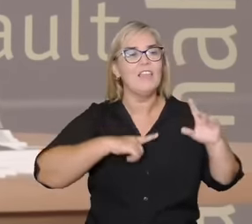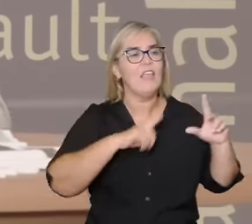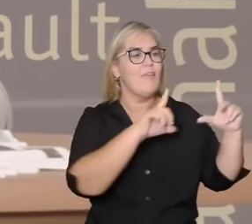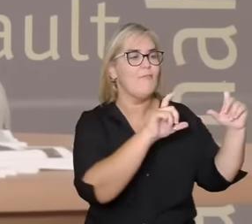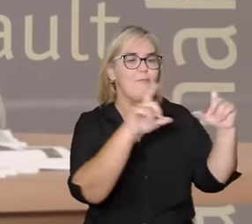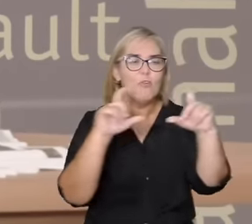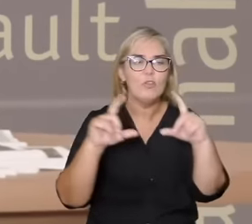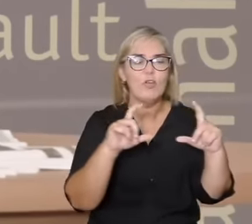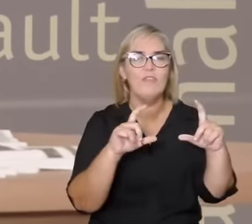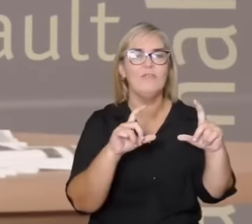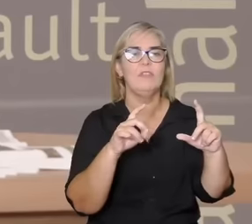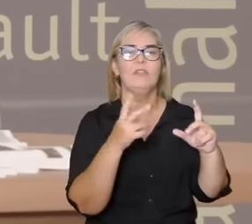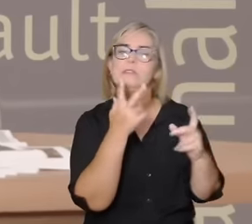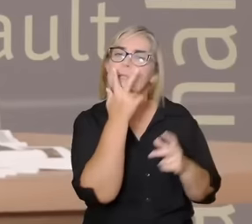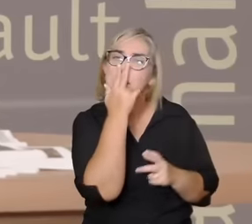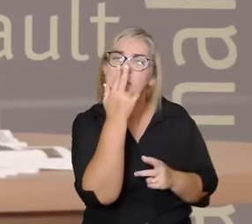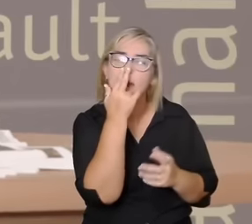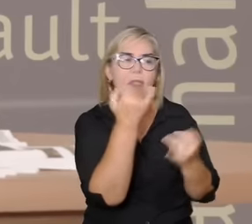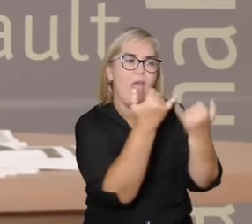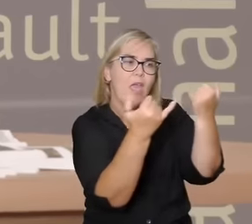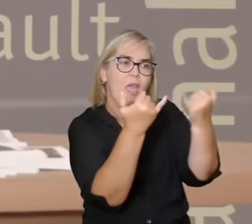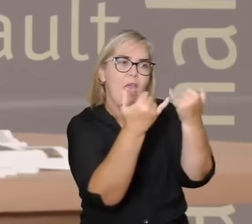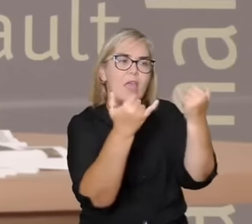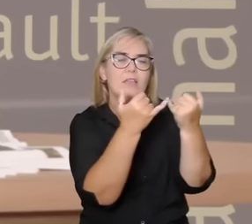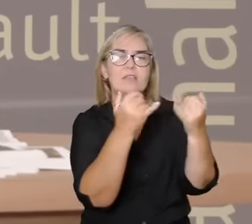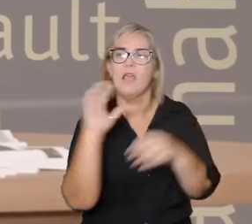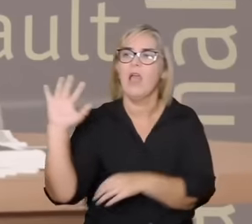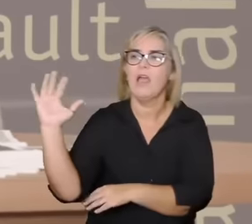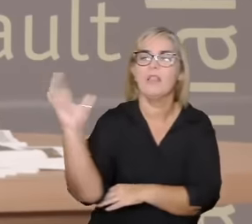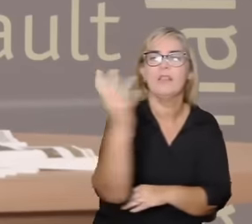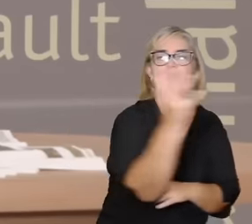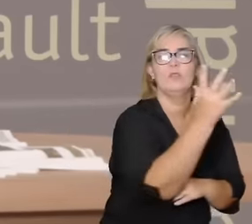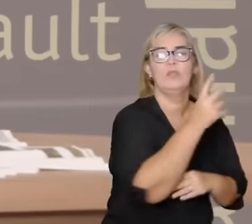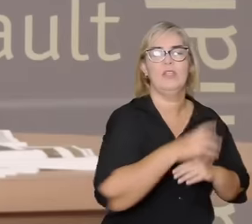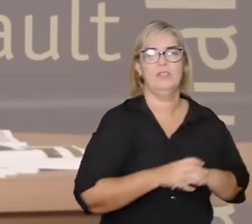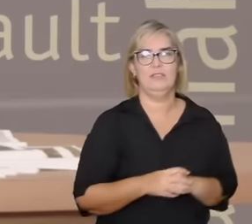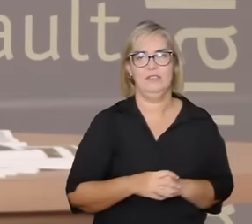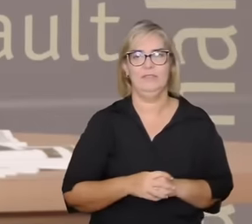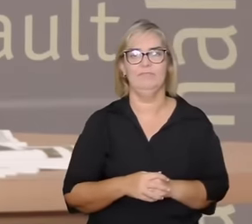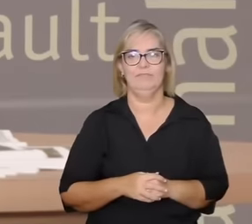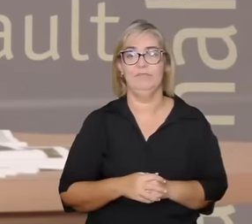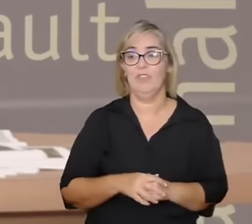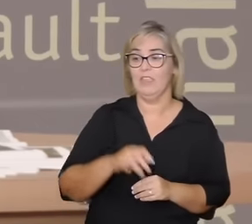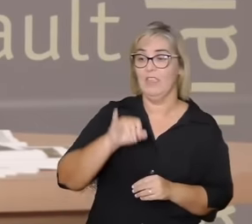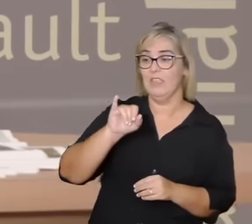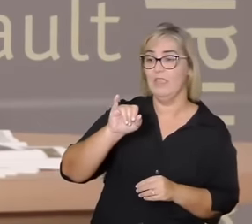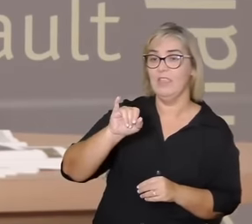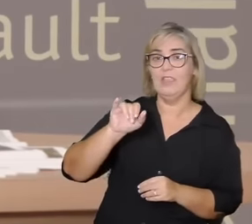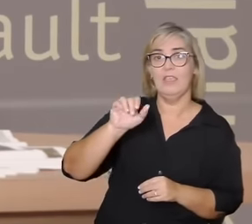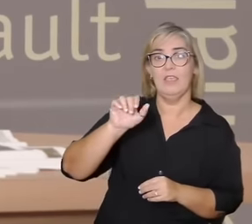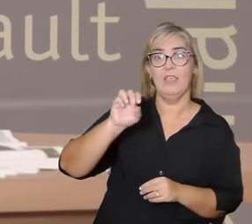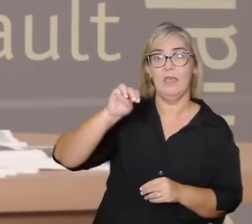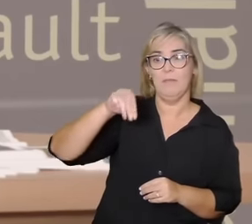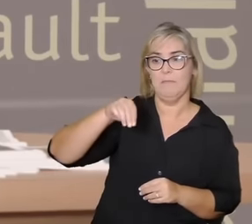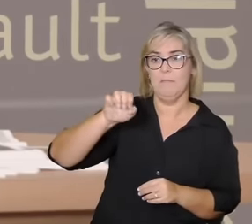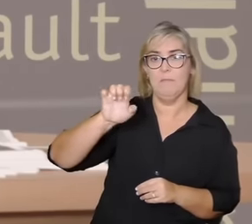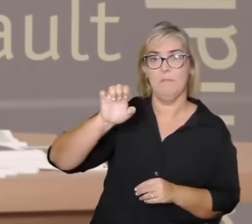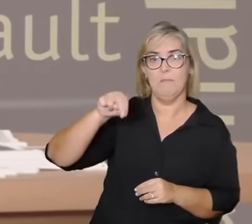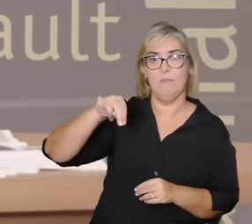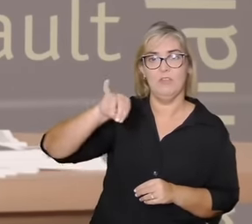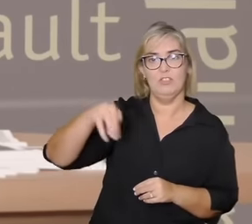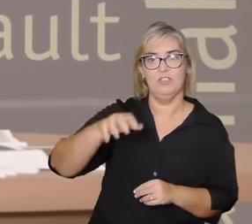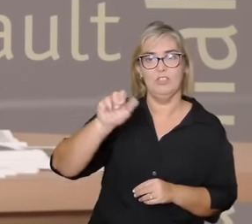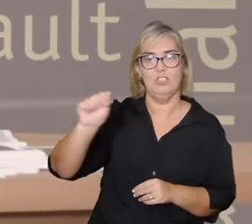são composições e Emanjá é uma composição no Brasil do mar na Nigéria dos